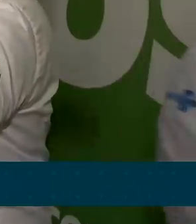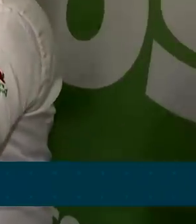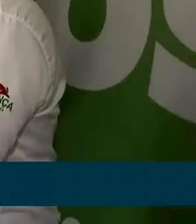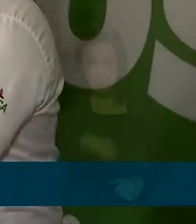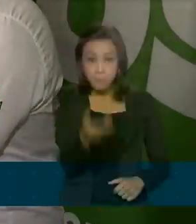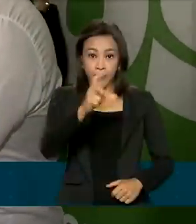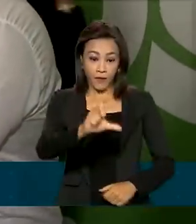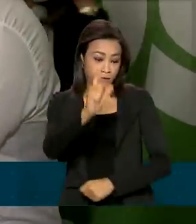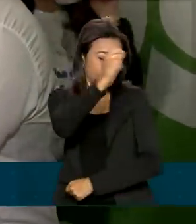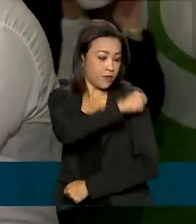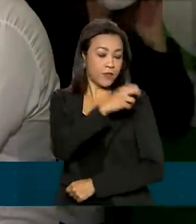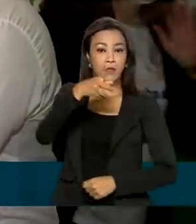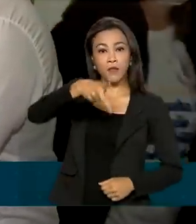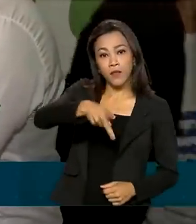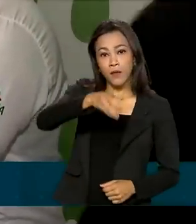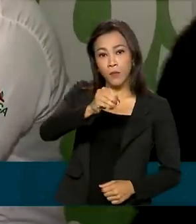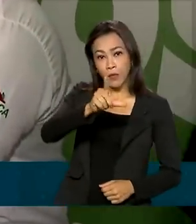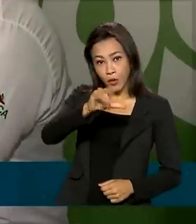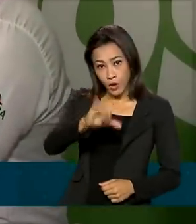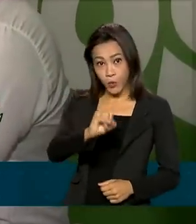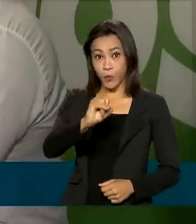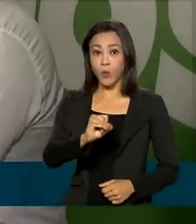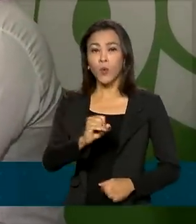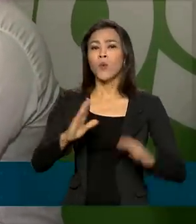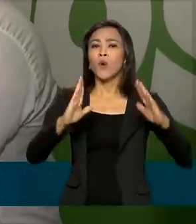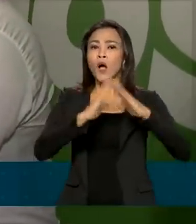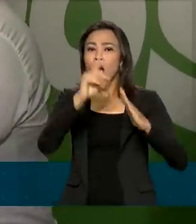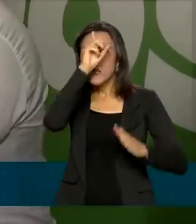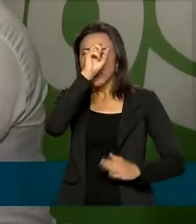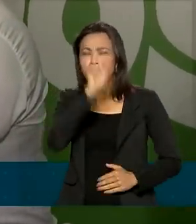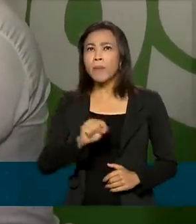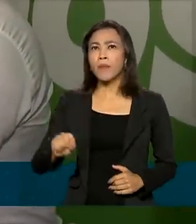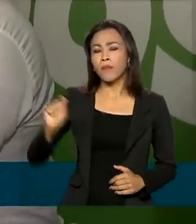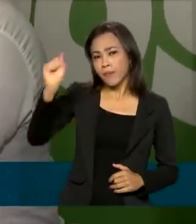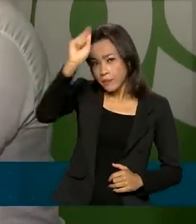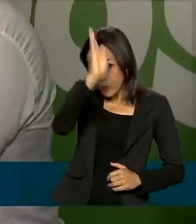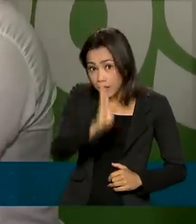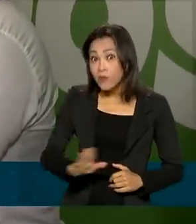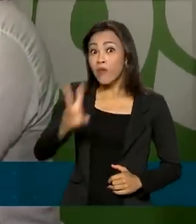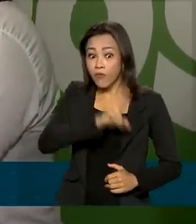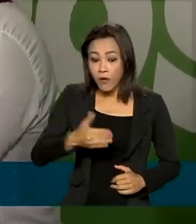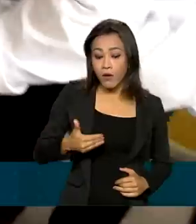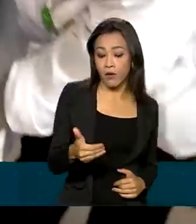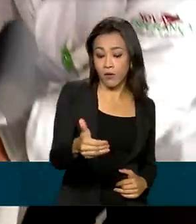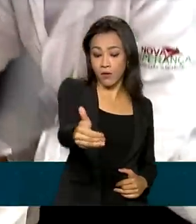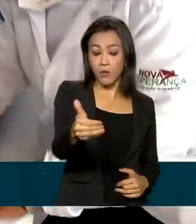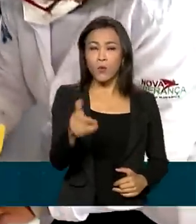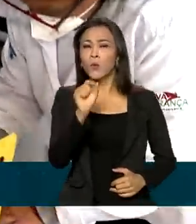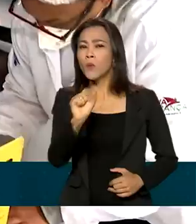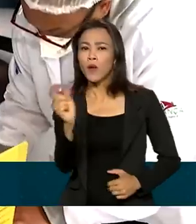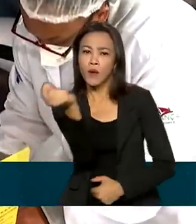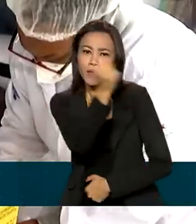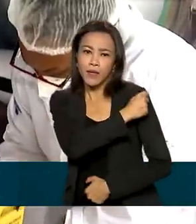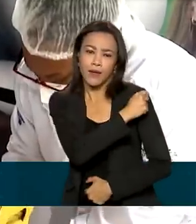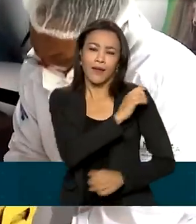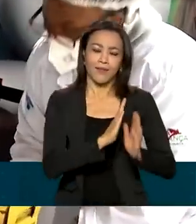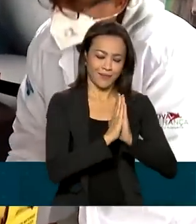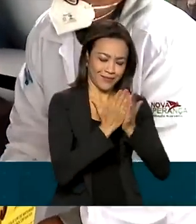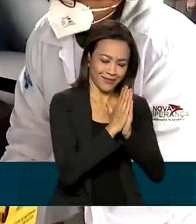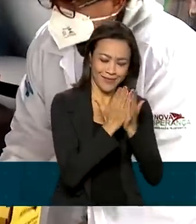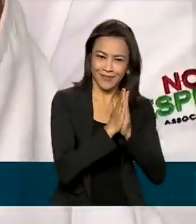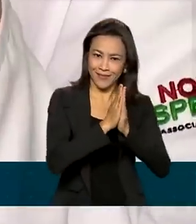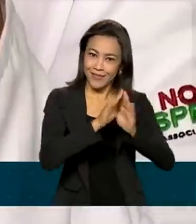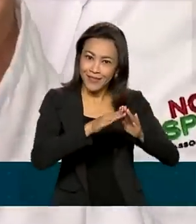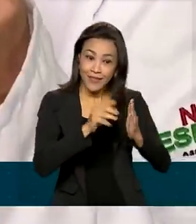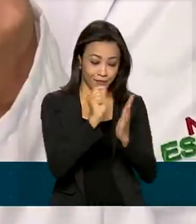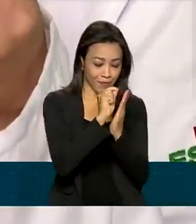da vacina da polio, postos de todo o país vão aplicar as vacinas que fazem parte do calendário de crianças e